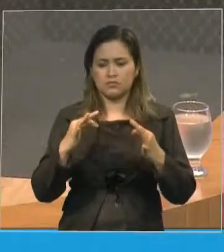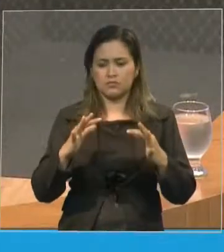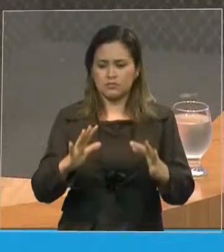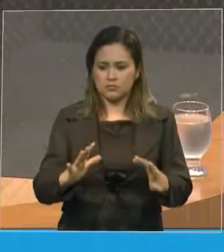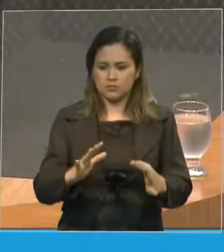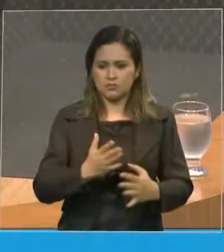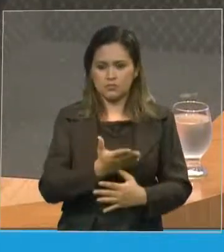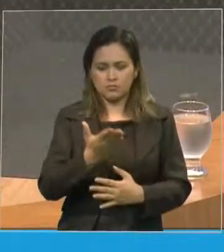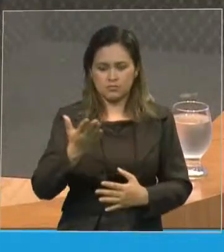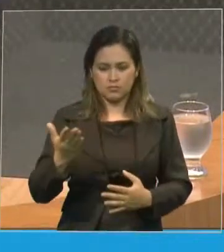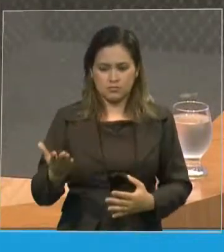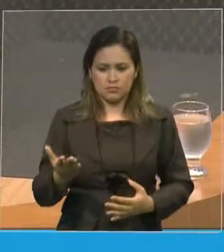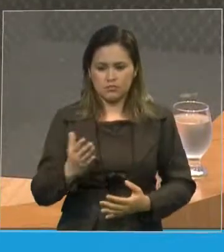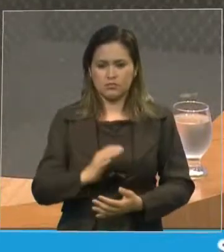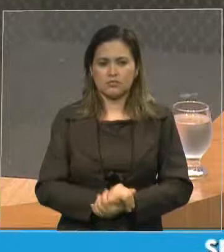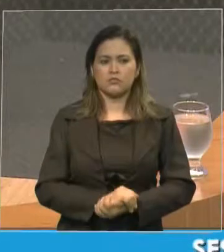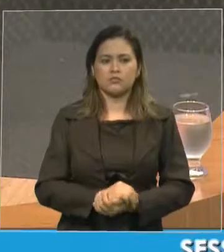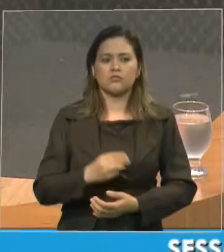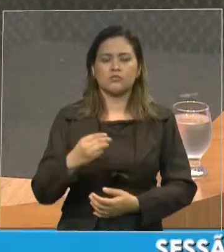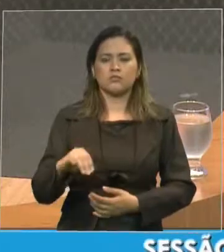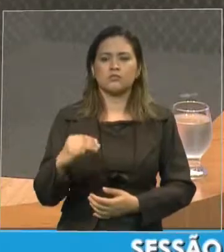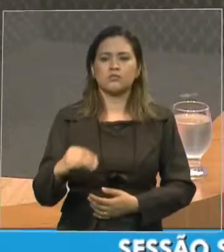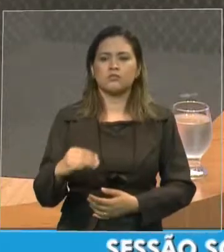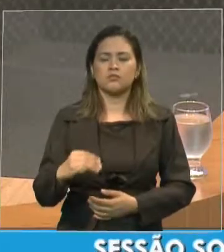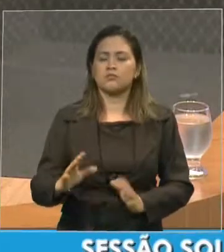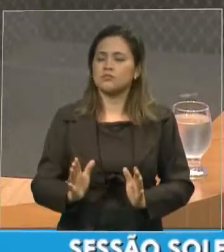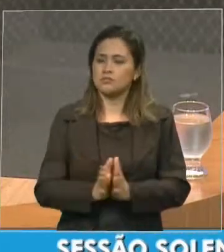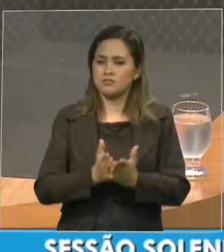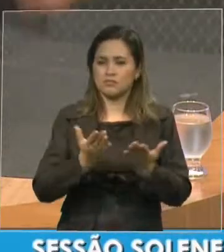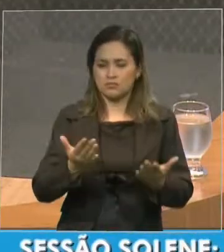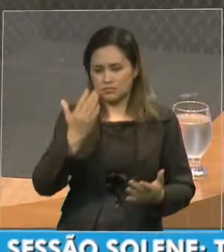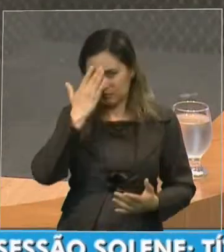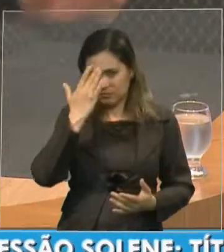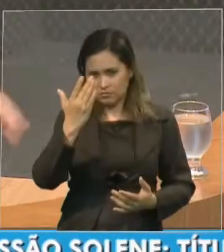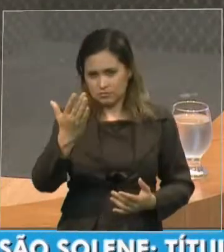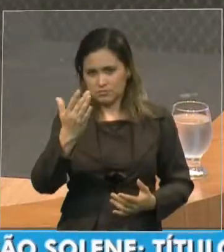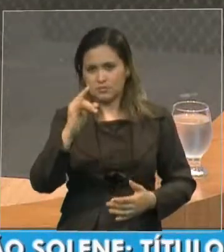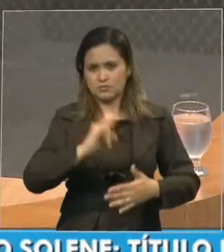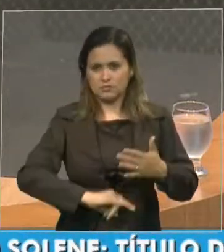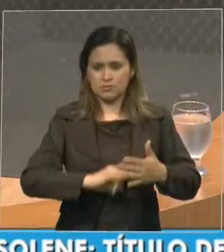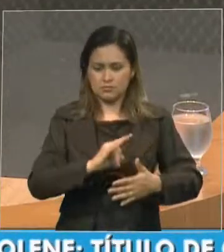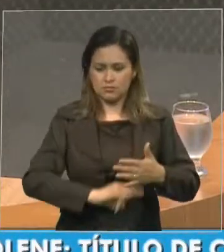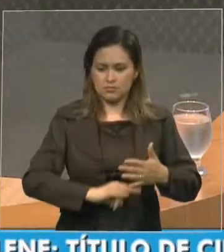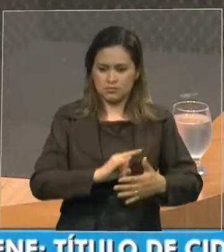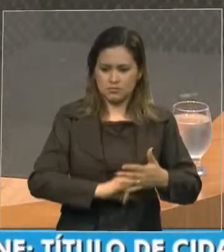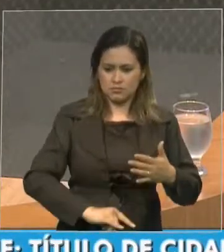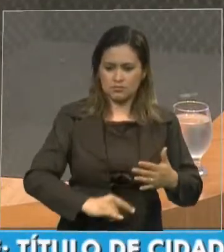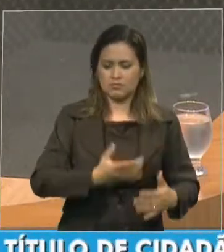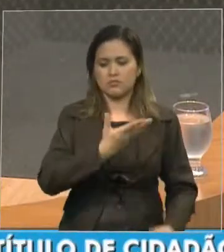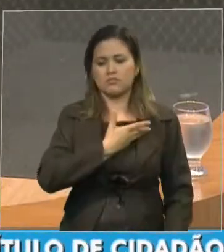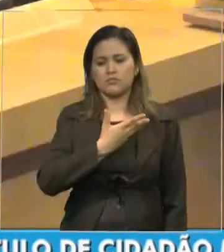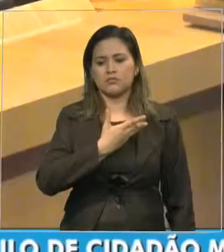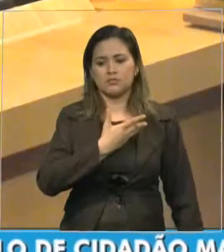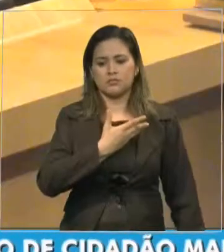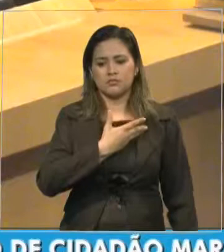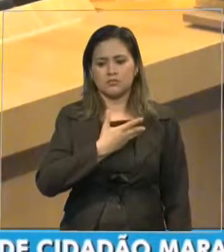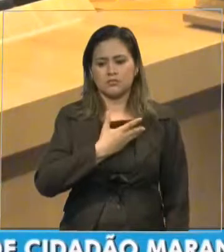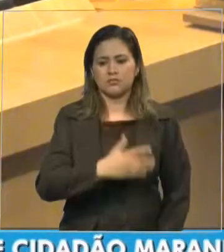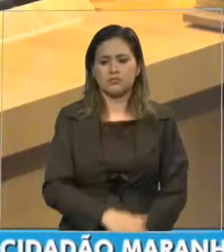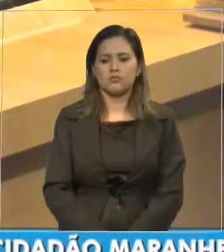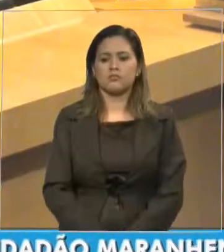coração de vocês, vocês maranhenses, são maravilhosos. Muito obrigado, pelo título que consegue, ao nosso amigo, ao nosso pastor também.